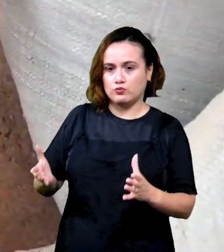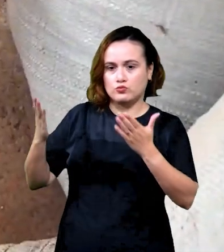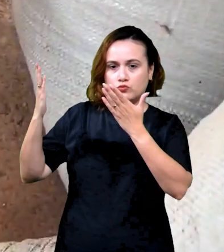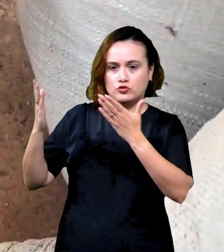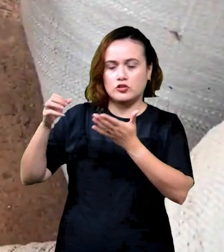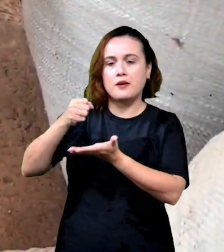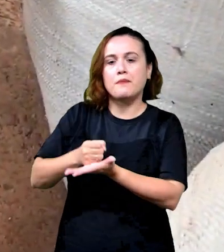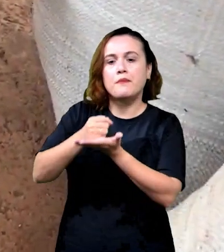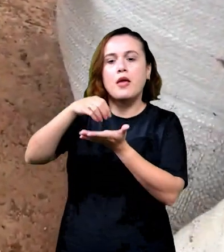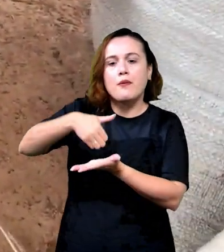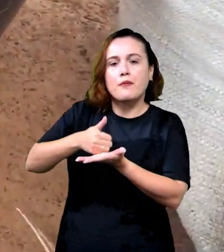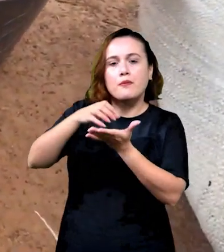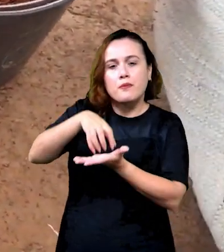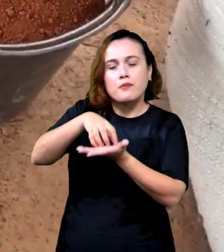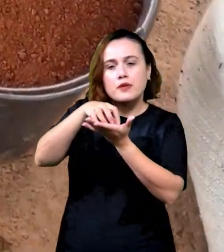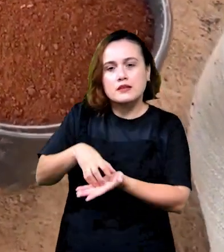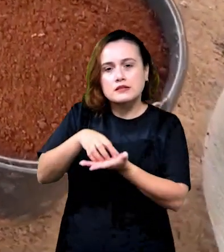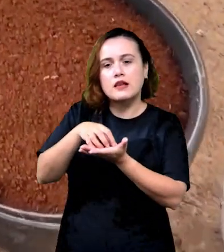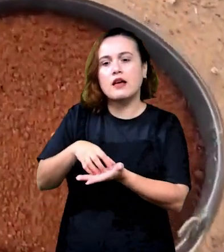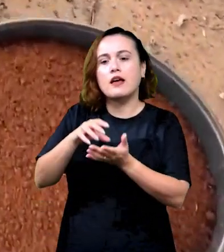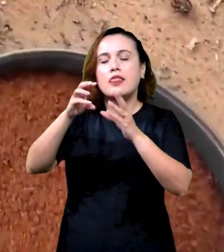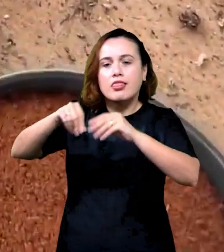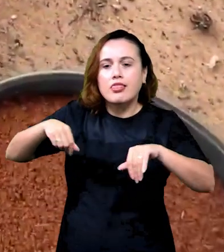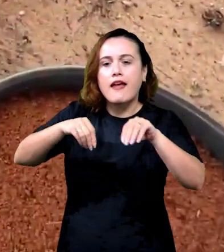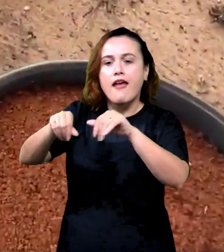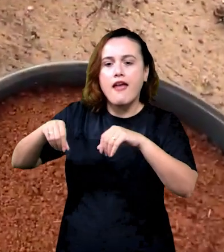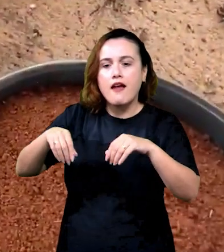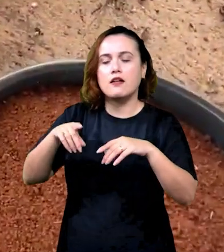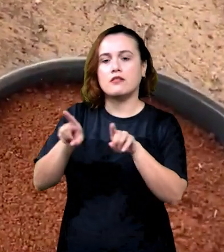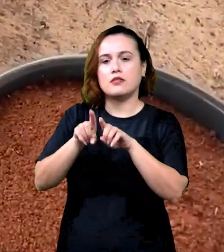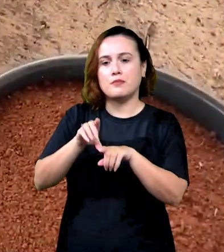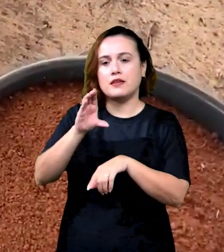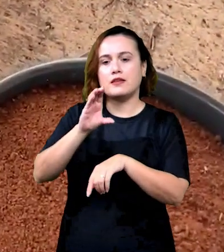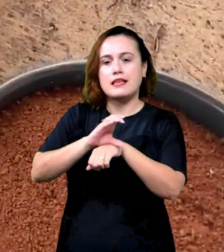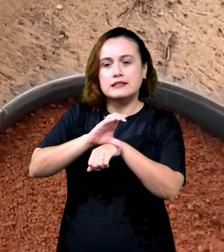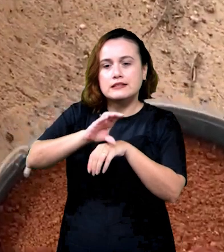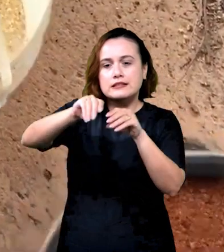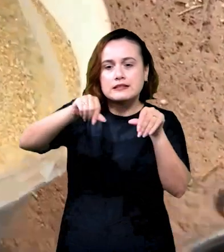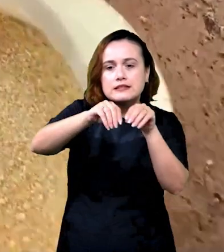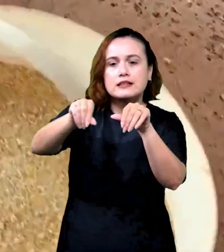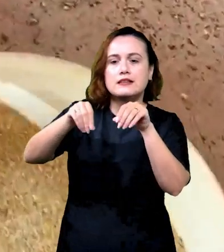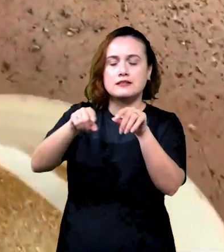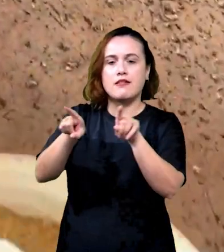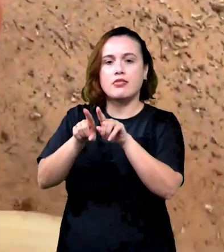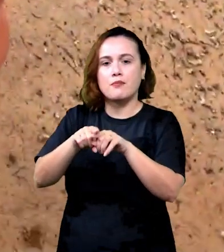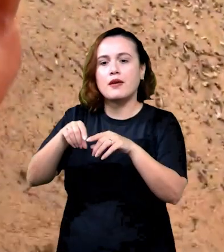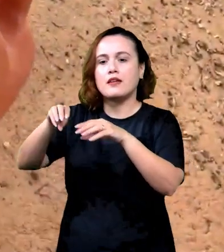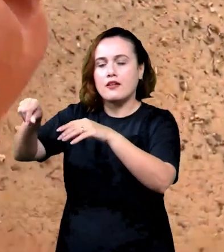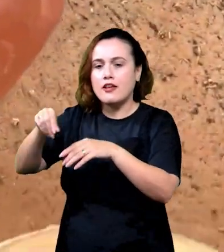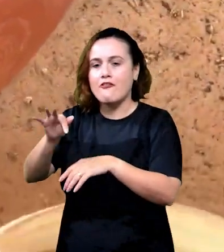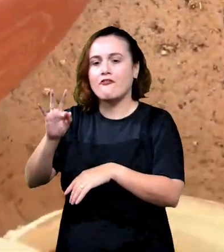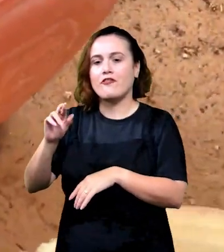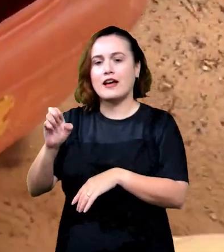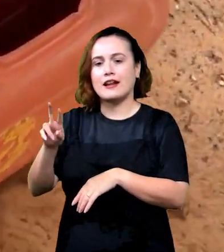pesar a terra, as cinzas e um restante de material de farela de oleaginosas. A água que a gente vai utilizar